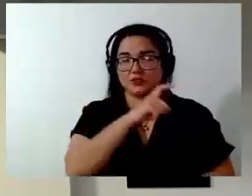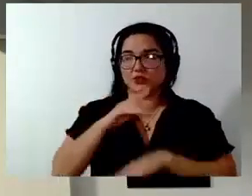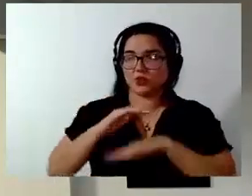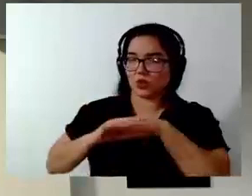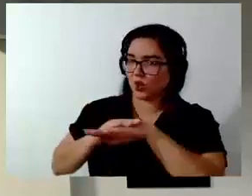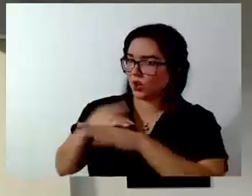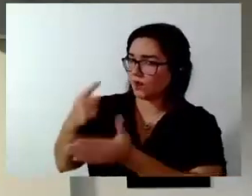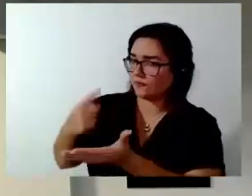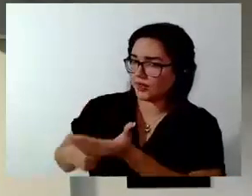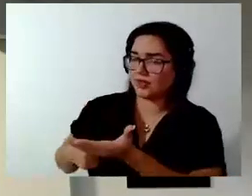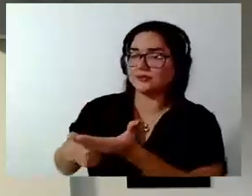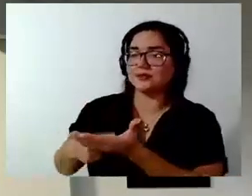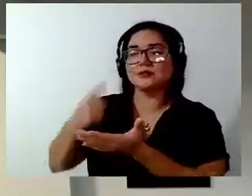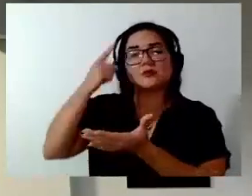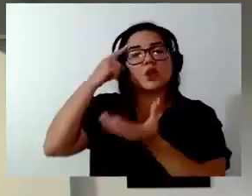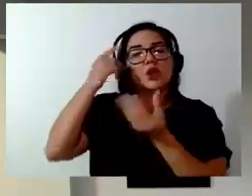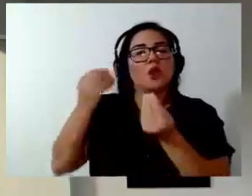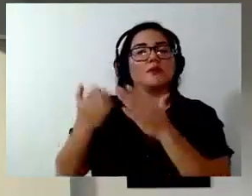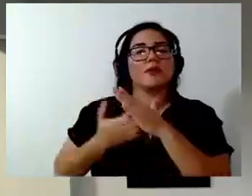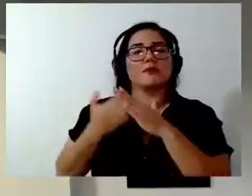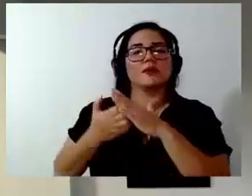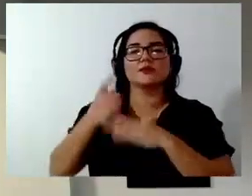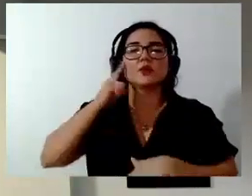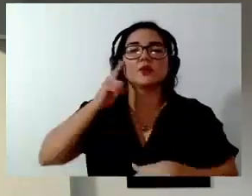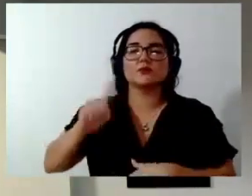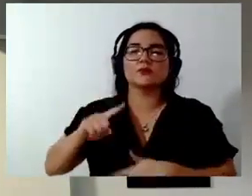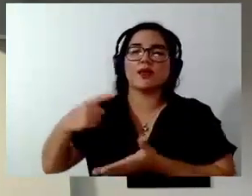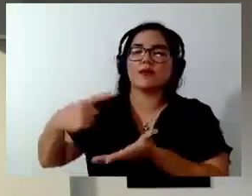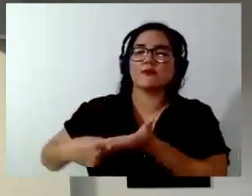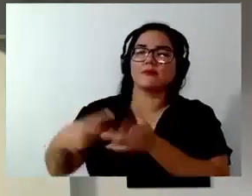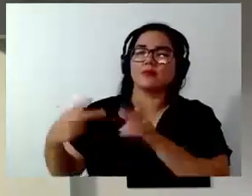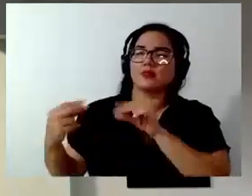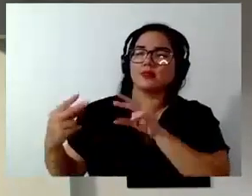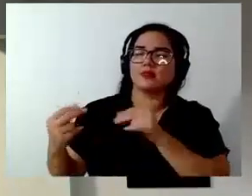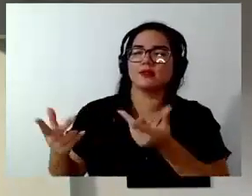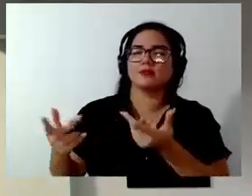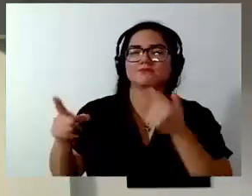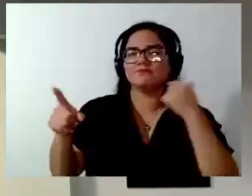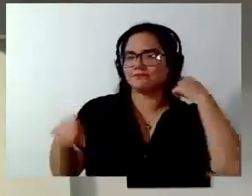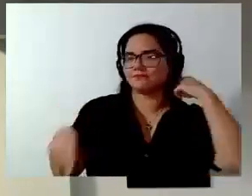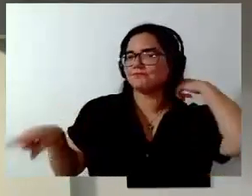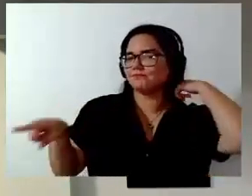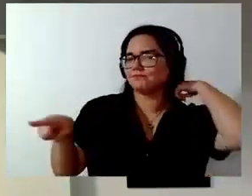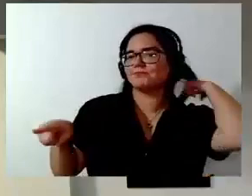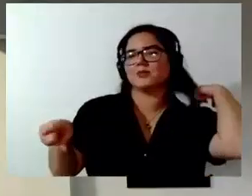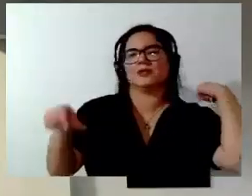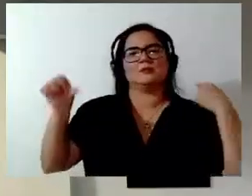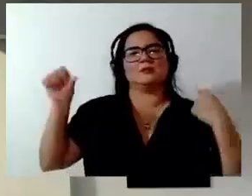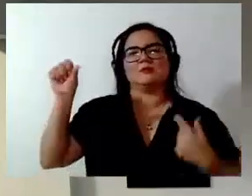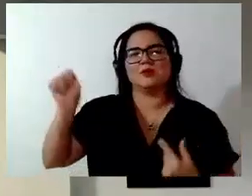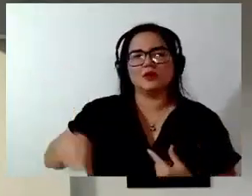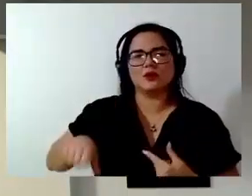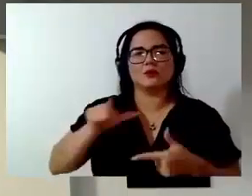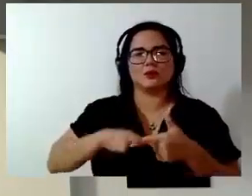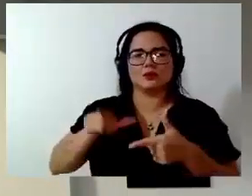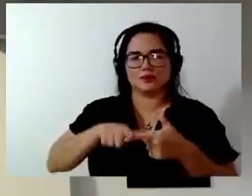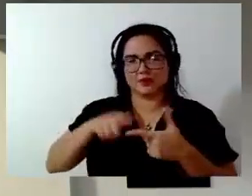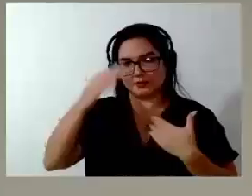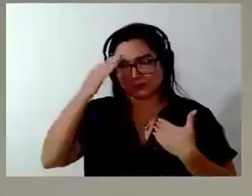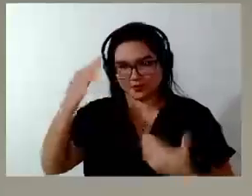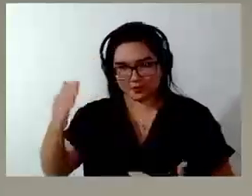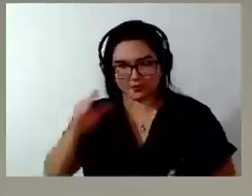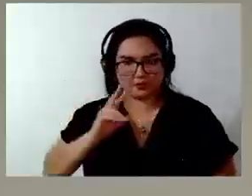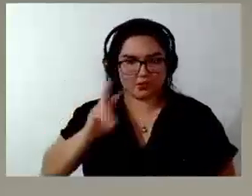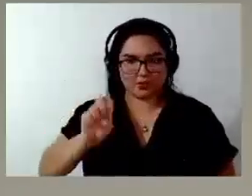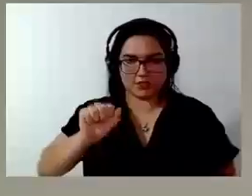pensa numa empresa que a gente não sabe o fazer com eles, que eles são bem ruins de roda. Obrigado, Douglas. Obrigado, vereador